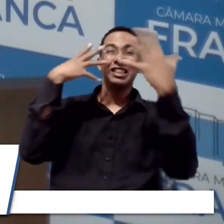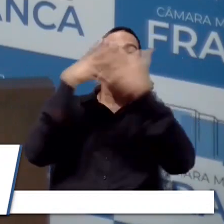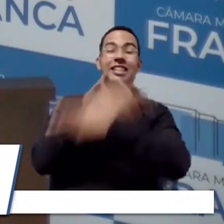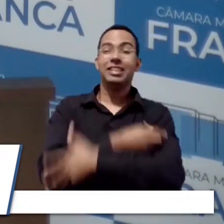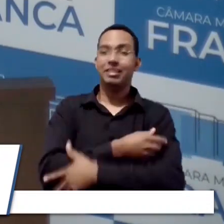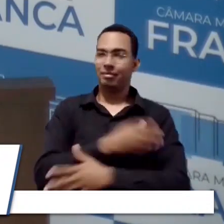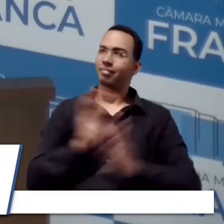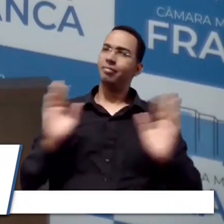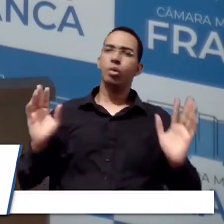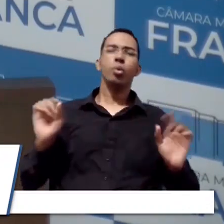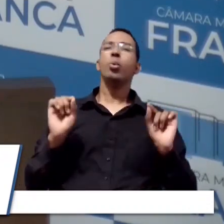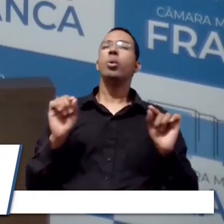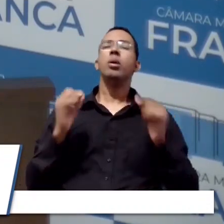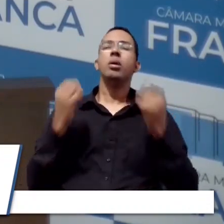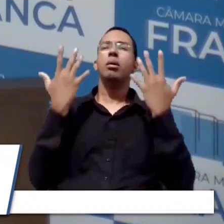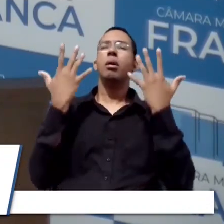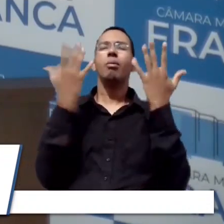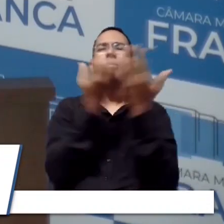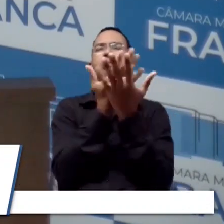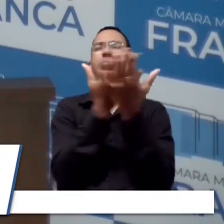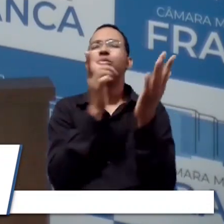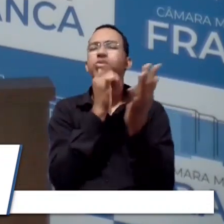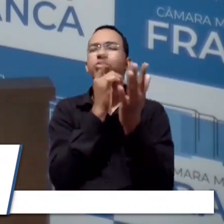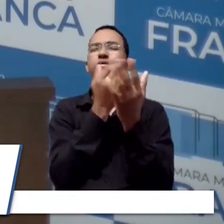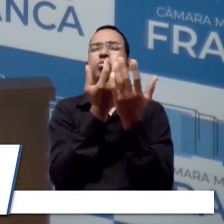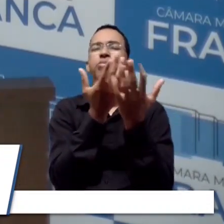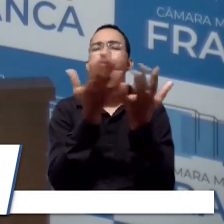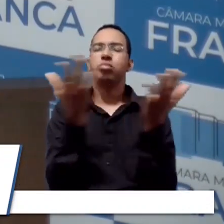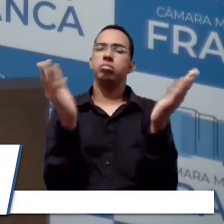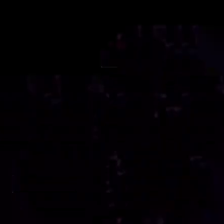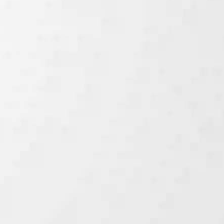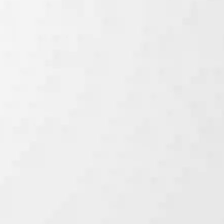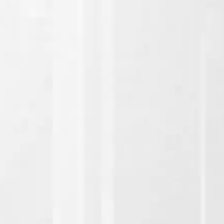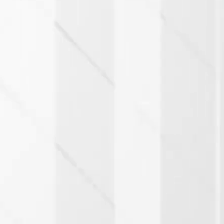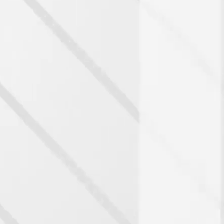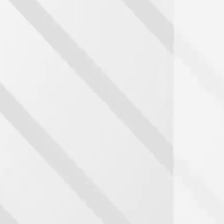o que é a natureza. Quanta água, né? Não é assim, não.